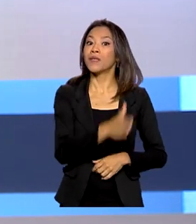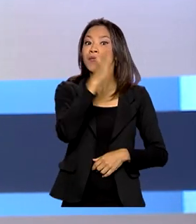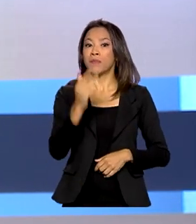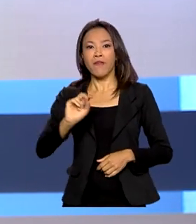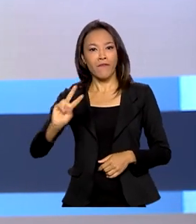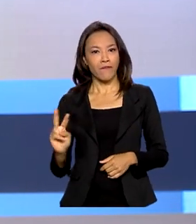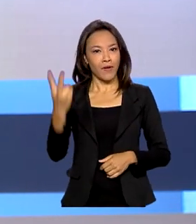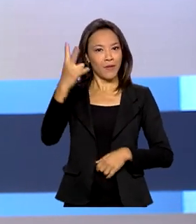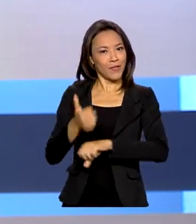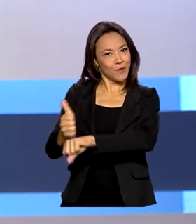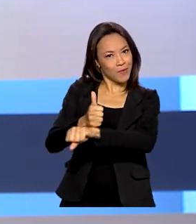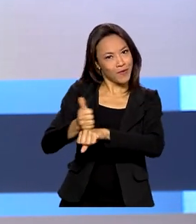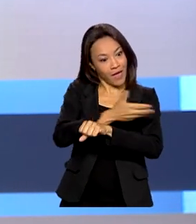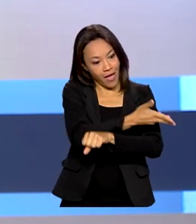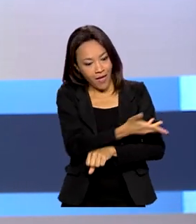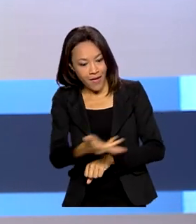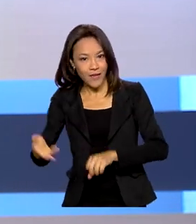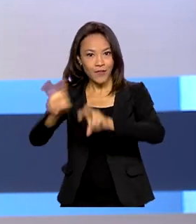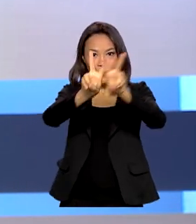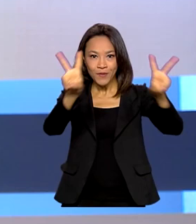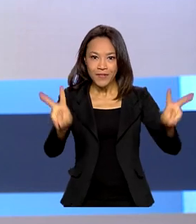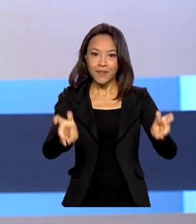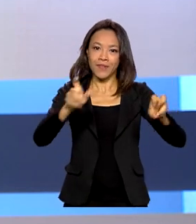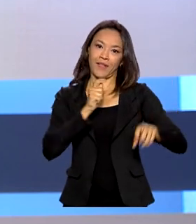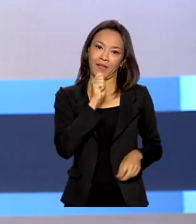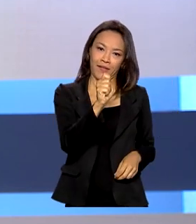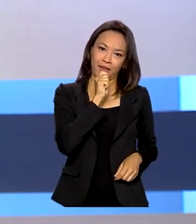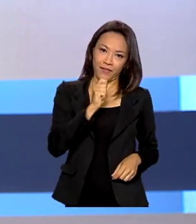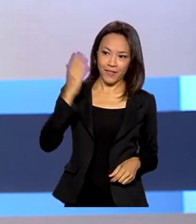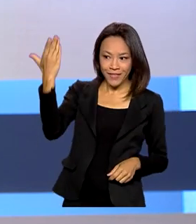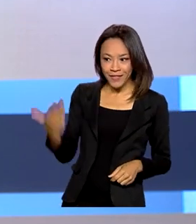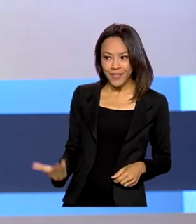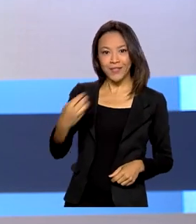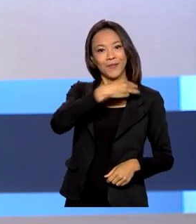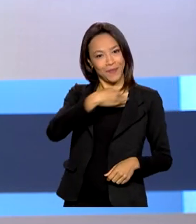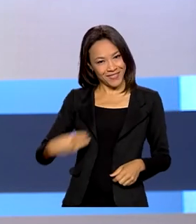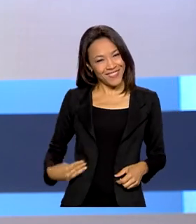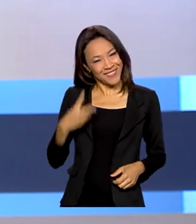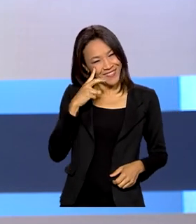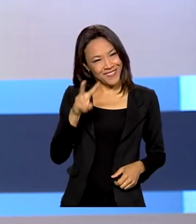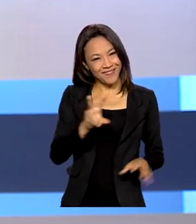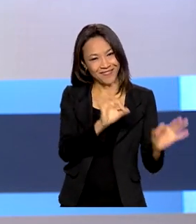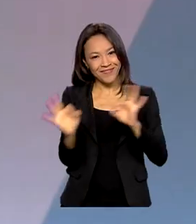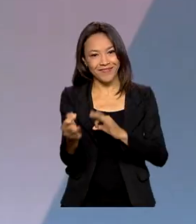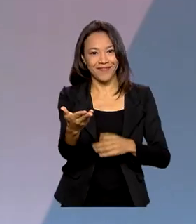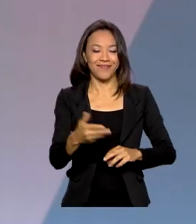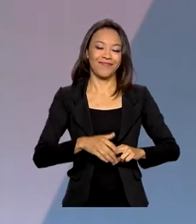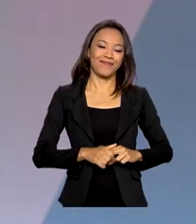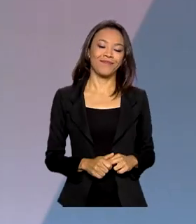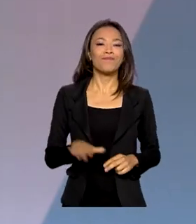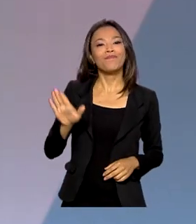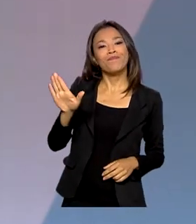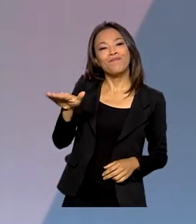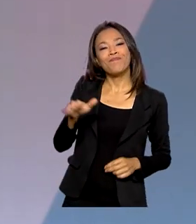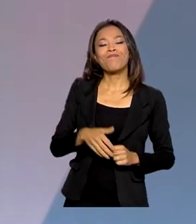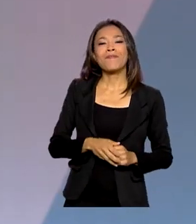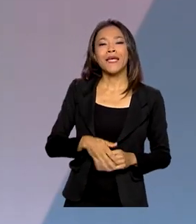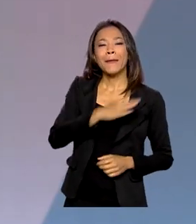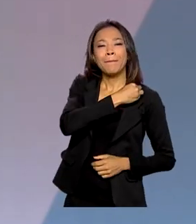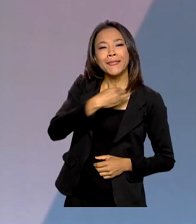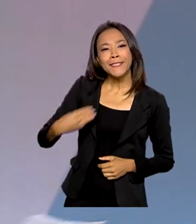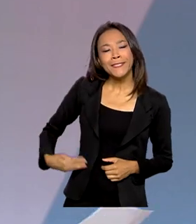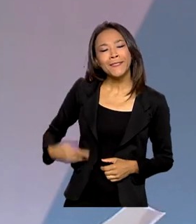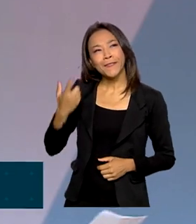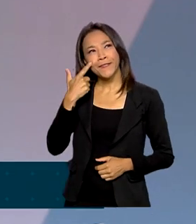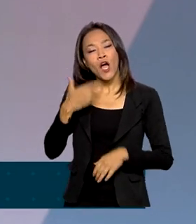dos profissionais foram os destaques da entrevista do ministro Marcelo Queiroga. Confira. Ministro, vamos começar falando